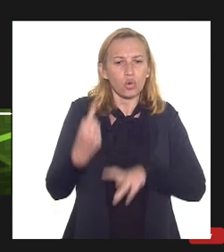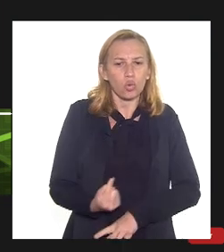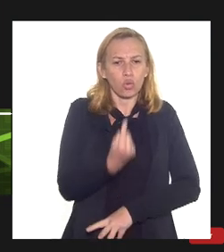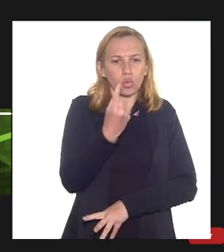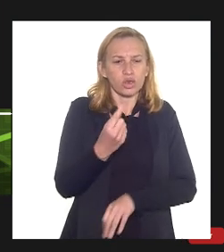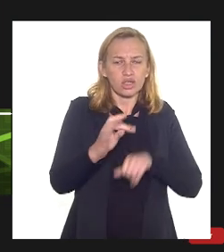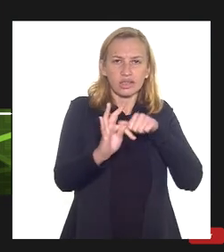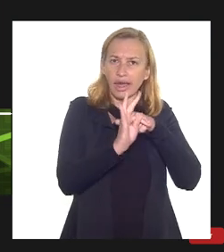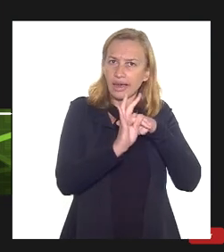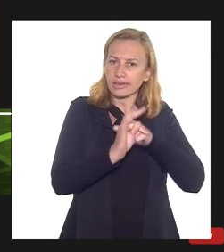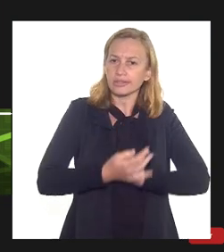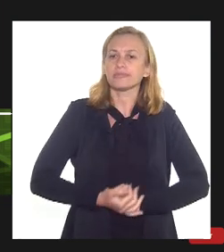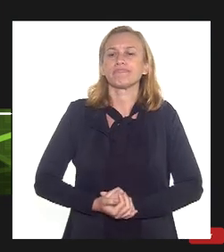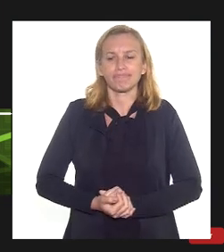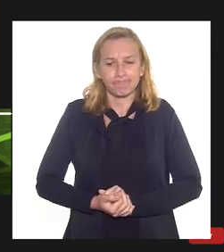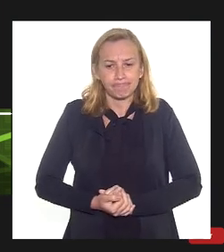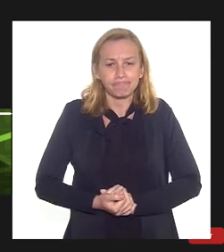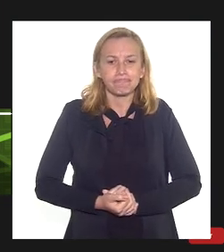técnico do senhor